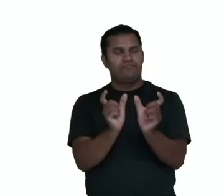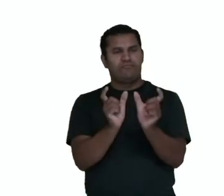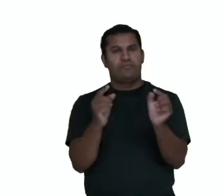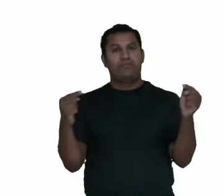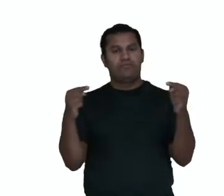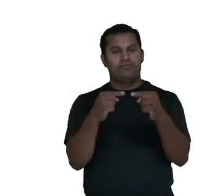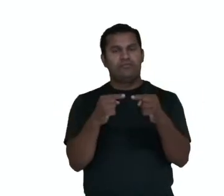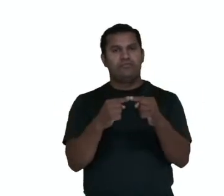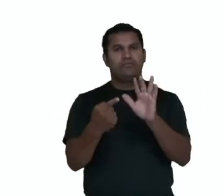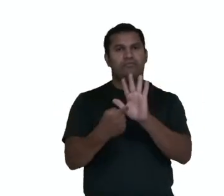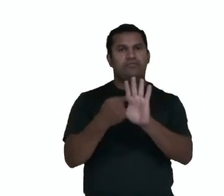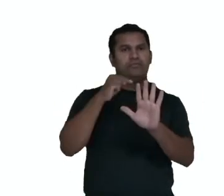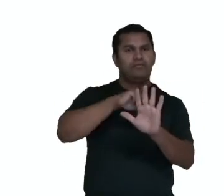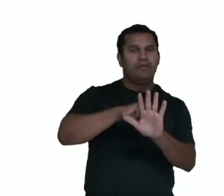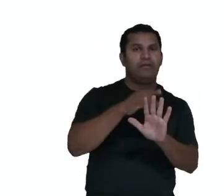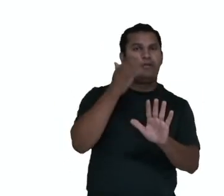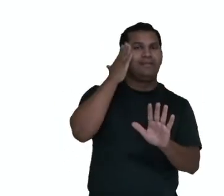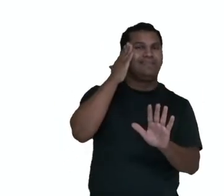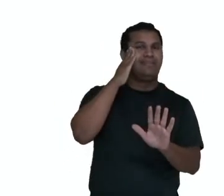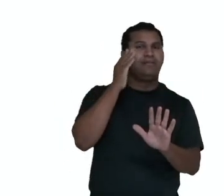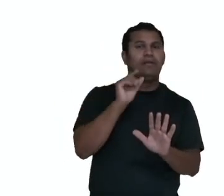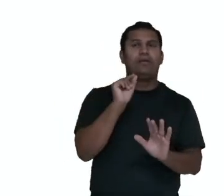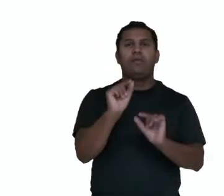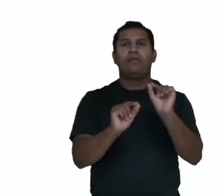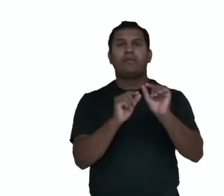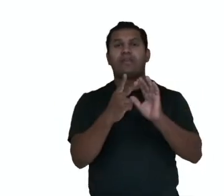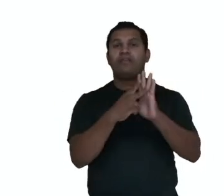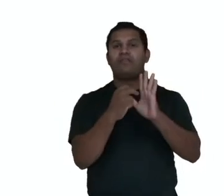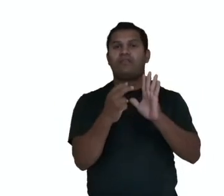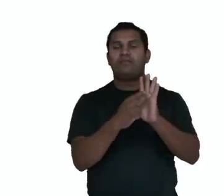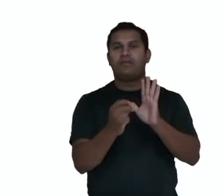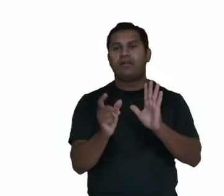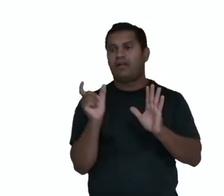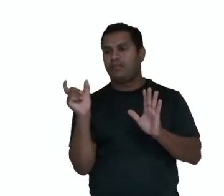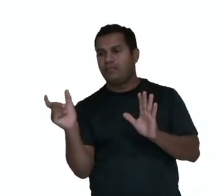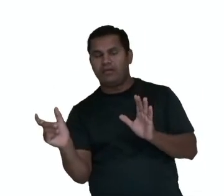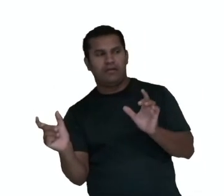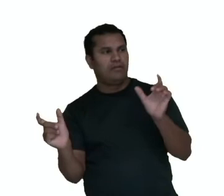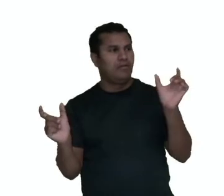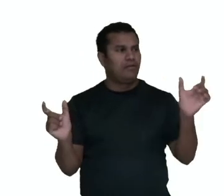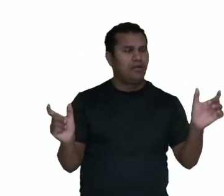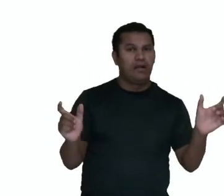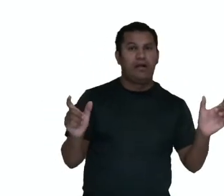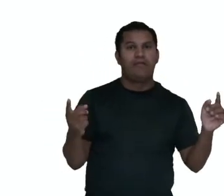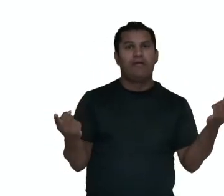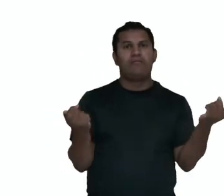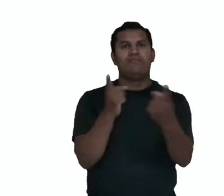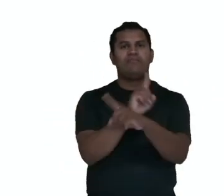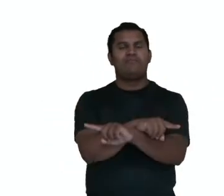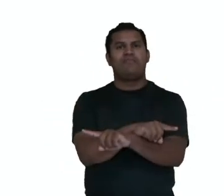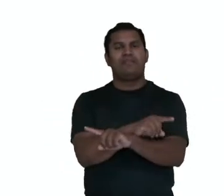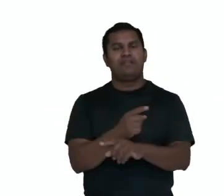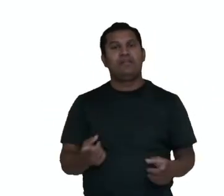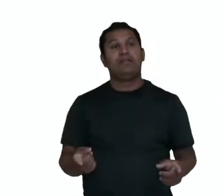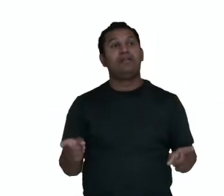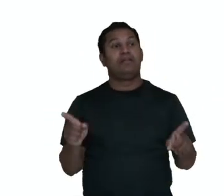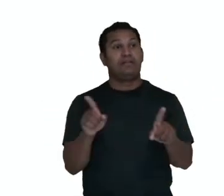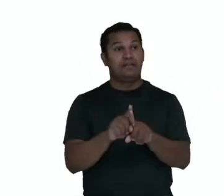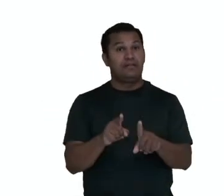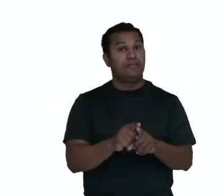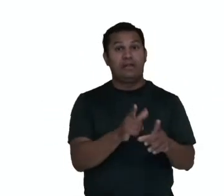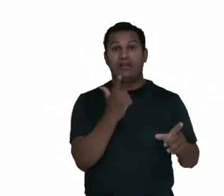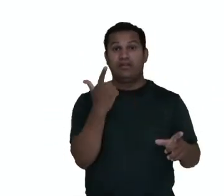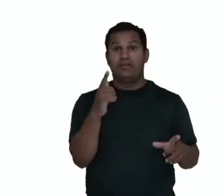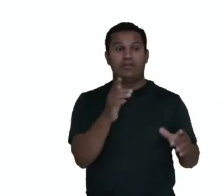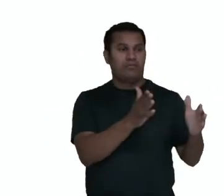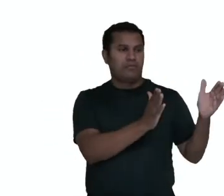vocábulos, organizam orações afastando-os da estrutura gramatical padrão. Nos versos, esse medo